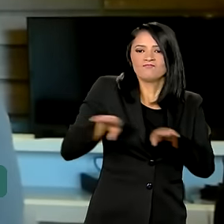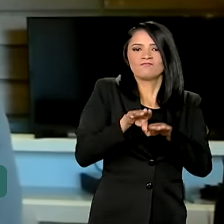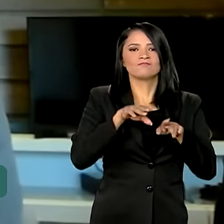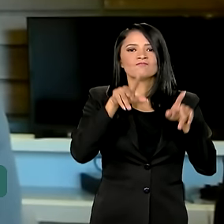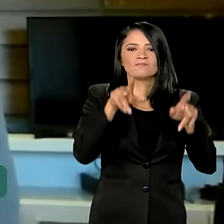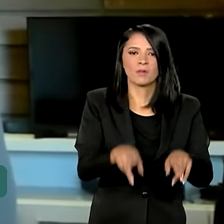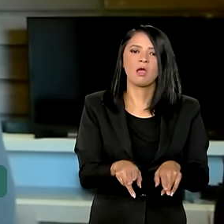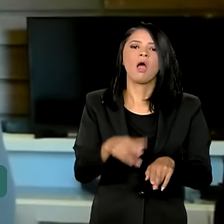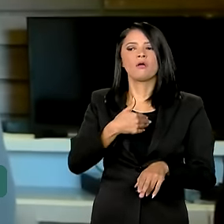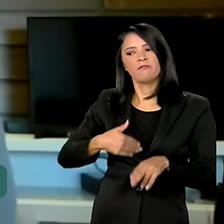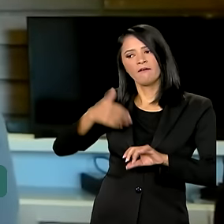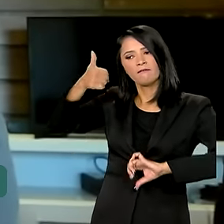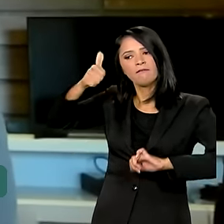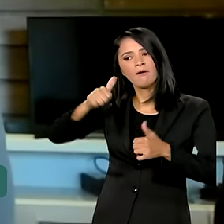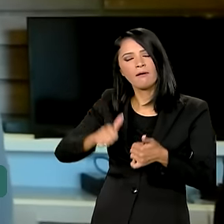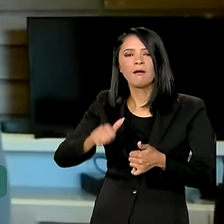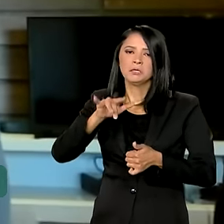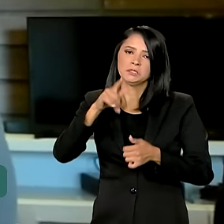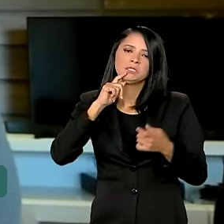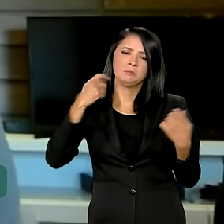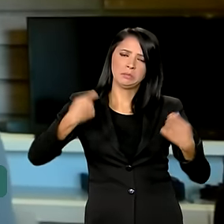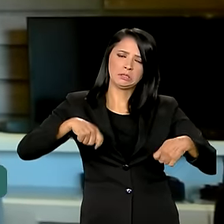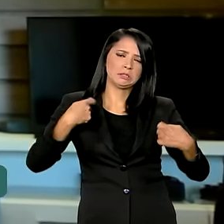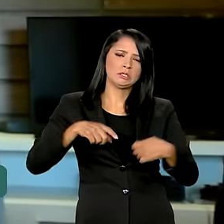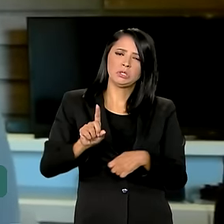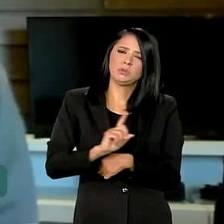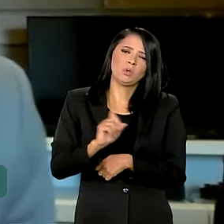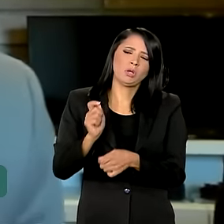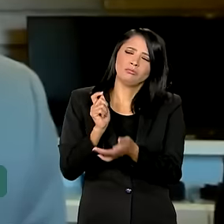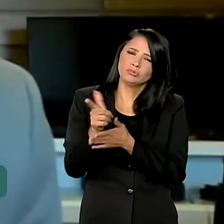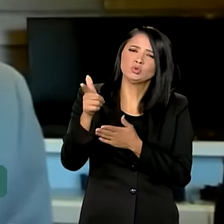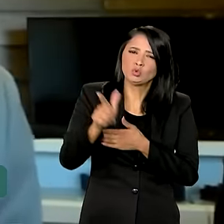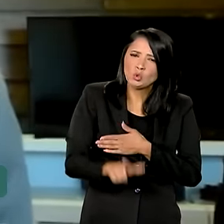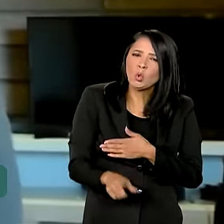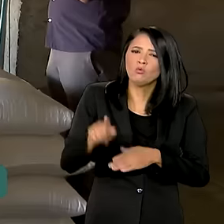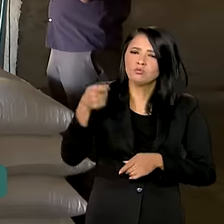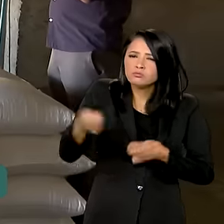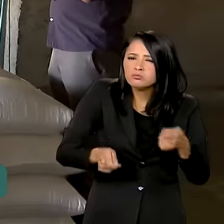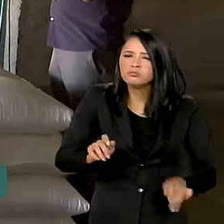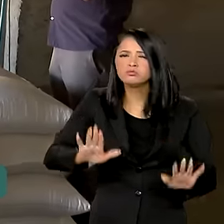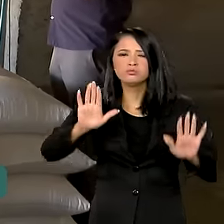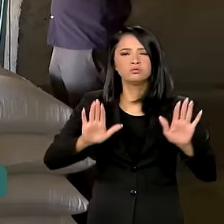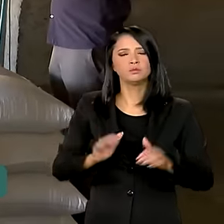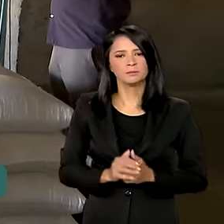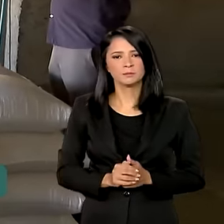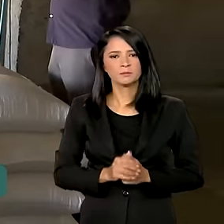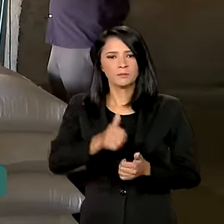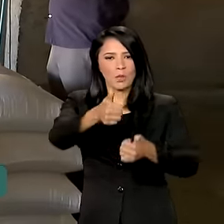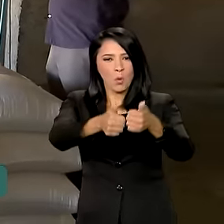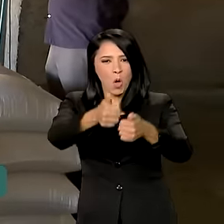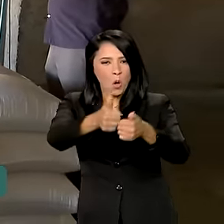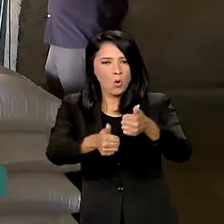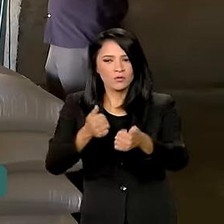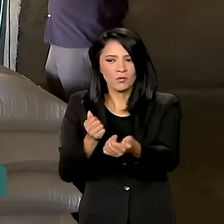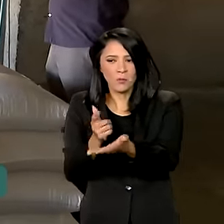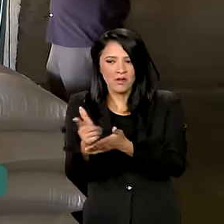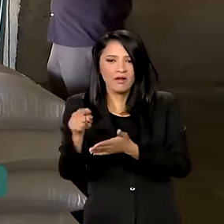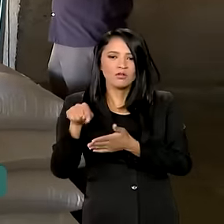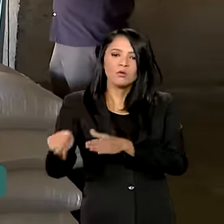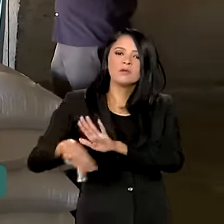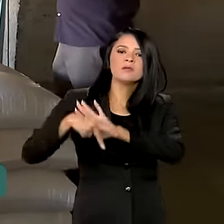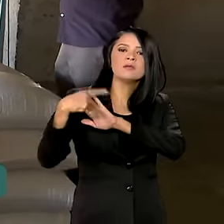o governo vai avaliar se haver necessidade ou não de fazer um novo leilão. O arroz comprado pela Conab será